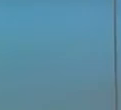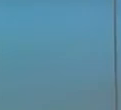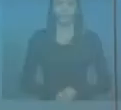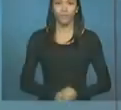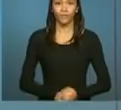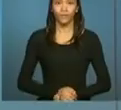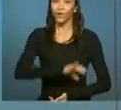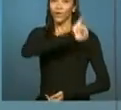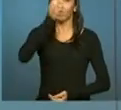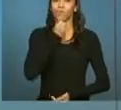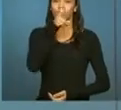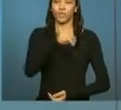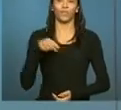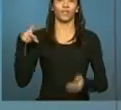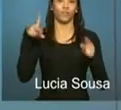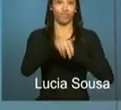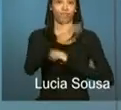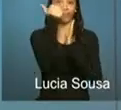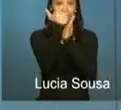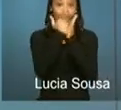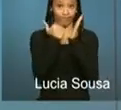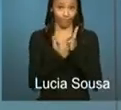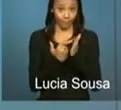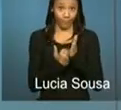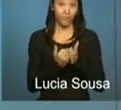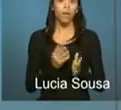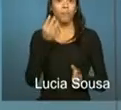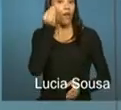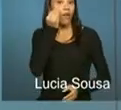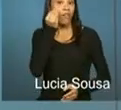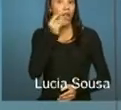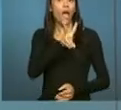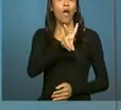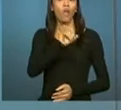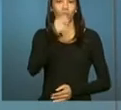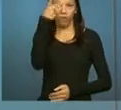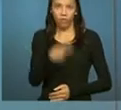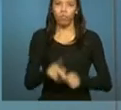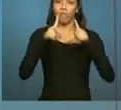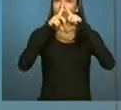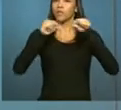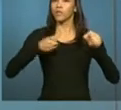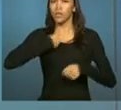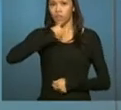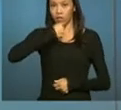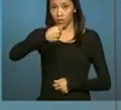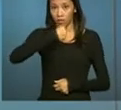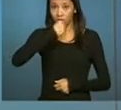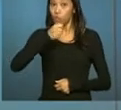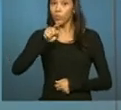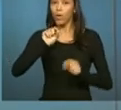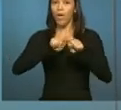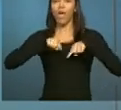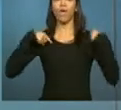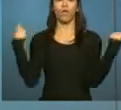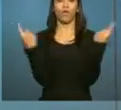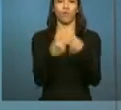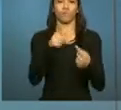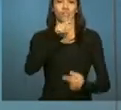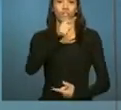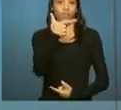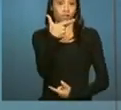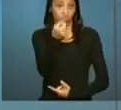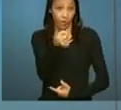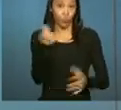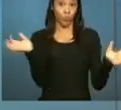Olá, bom dia. Interrompemos a nossa programação para acompanhar ao vivo de Brasília a entrevista coletiva sobre a reunião do G20,